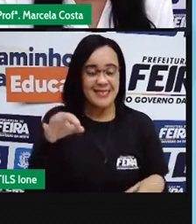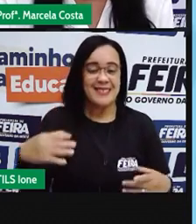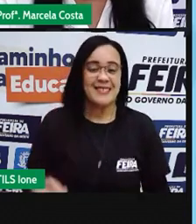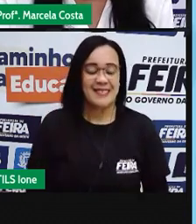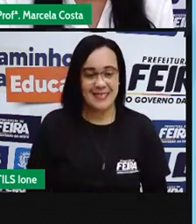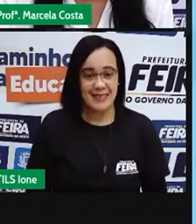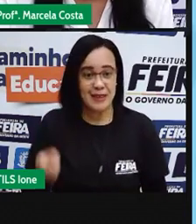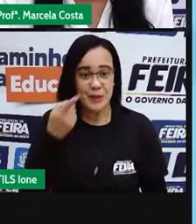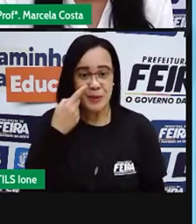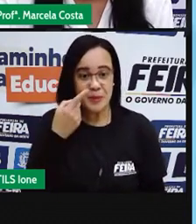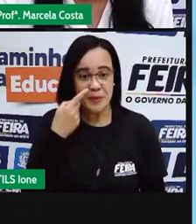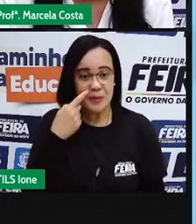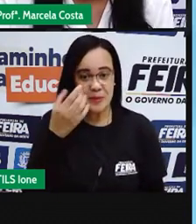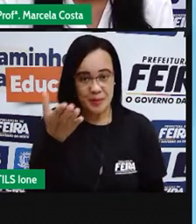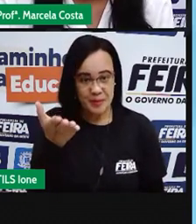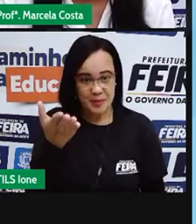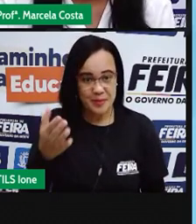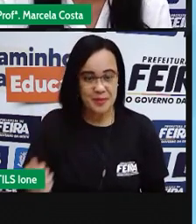Então, vejam